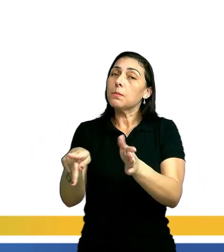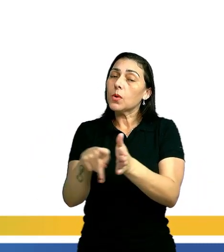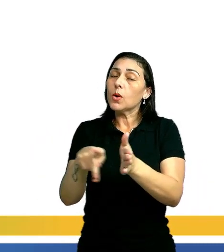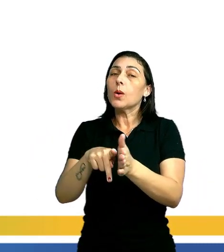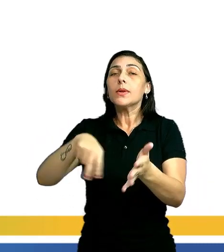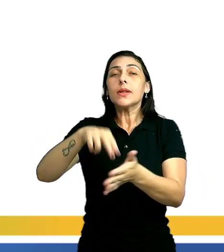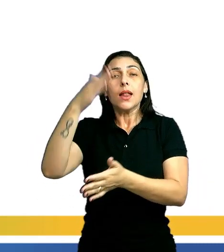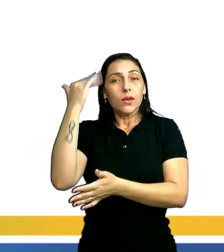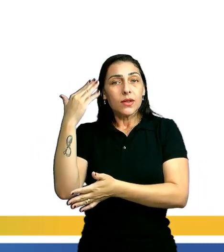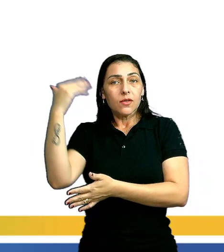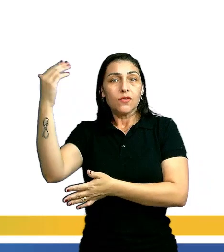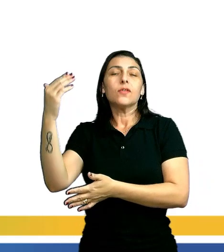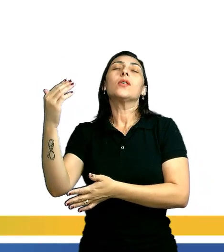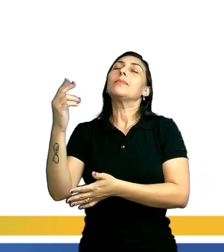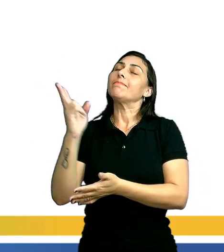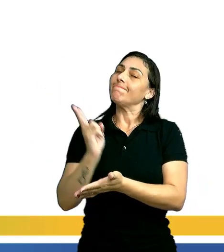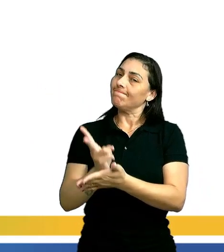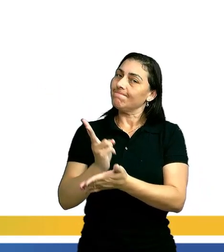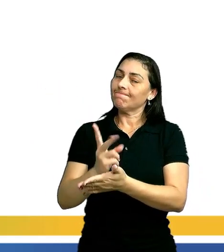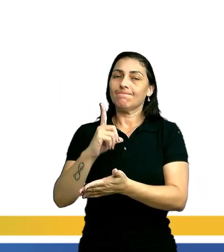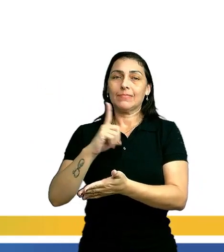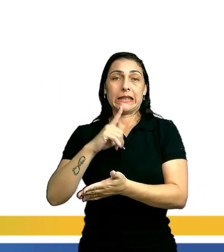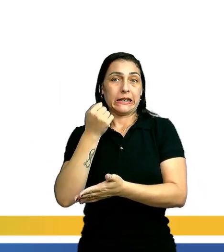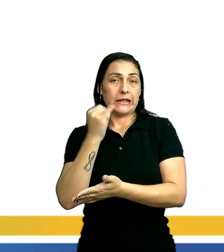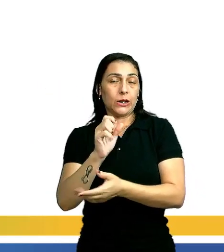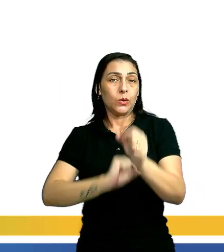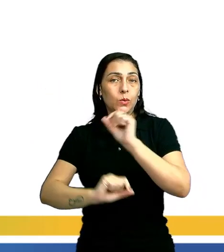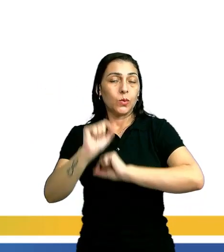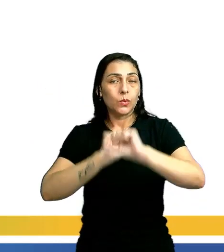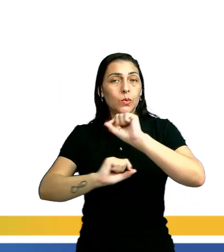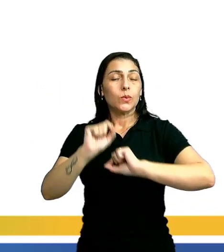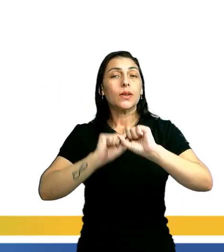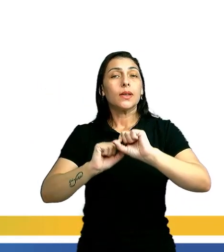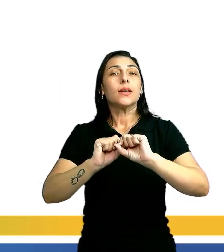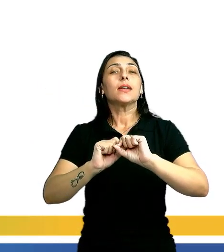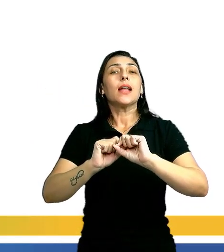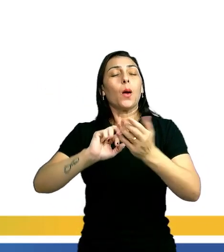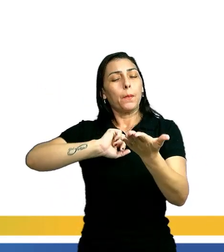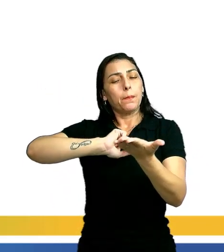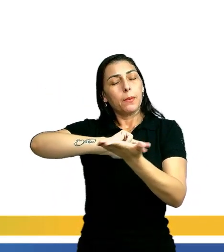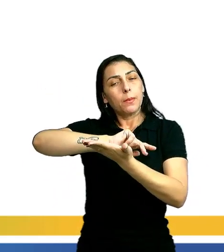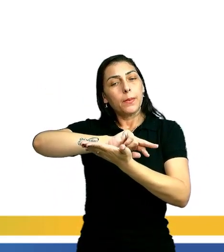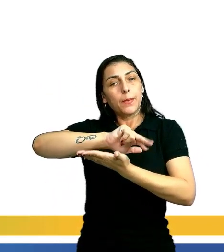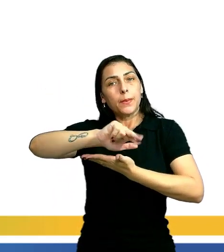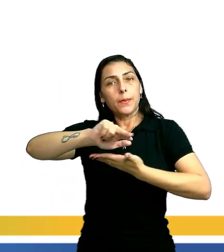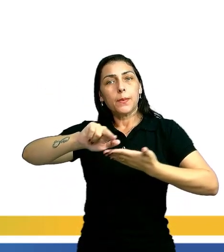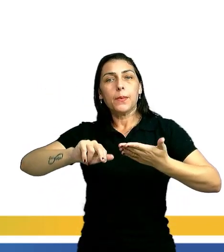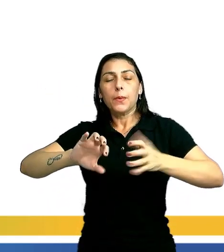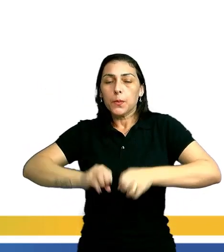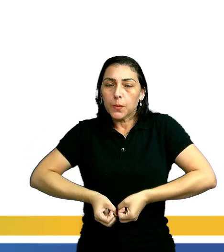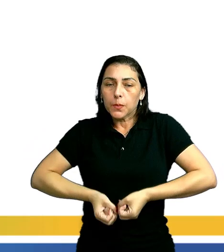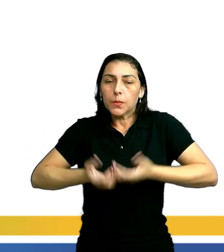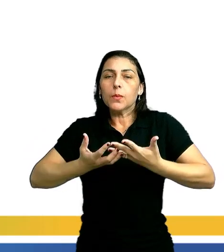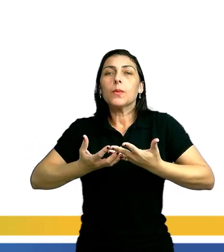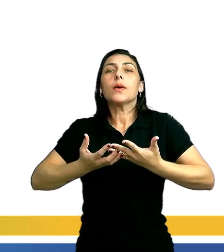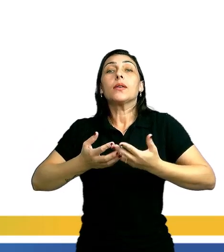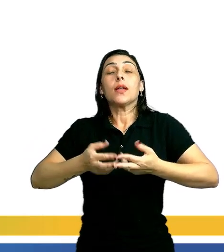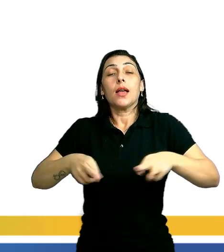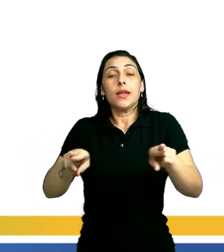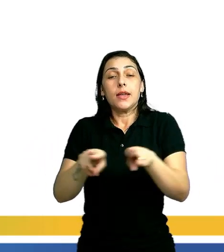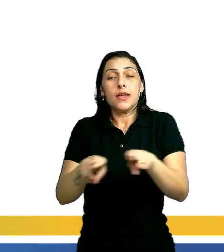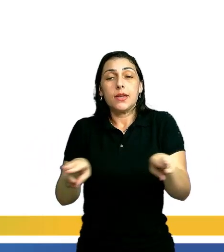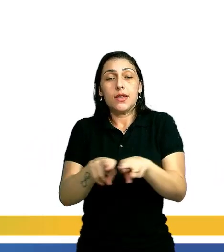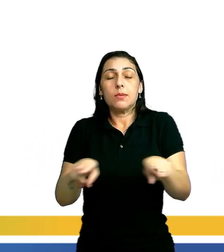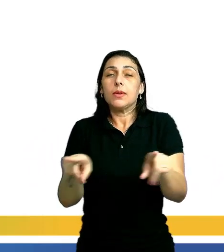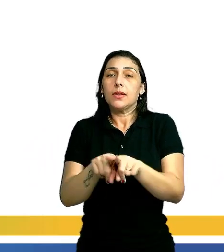fama é bem pertinente se levarmos em consideração a diversidade de manifestações rítmicas